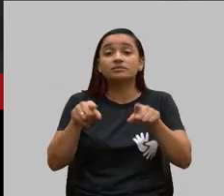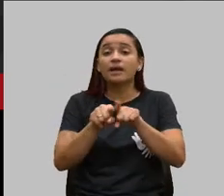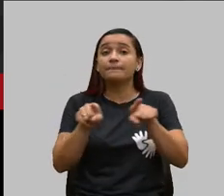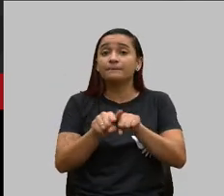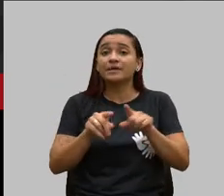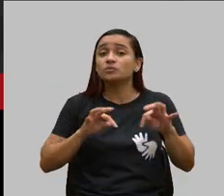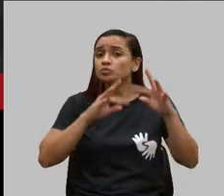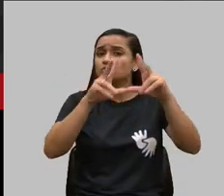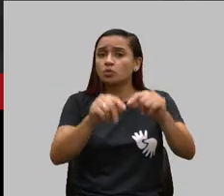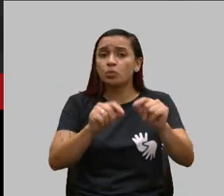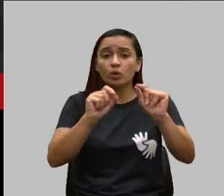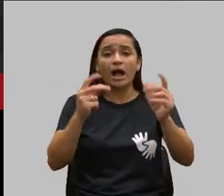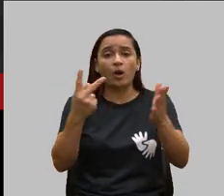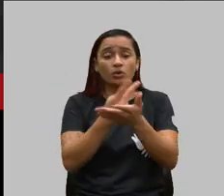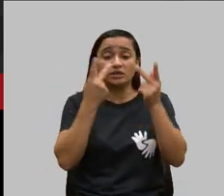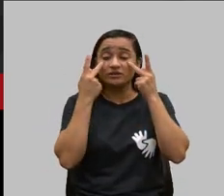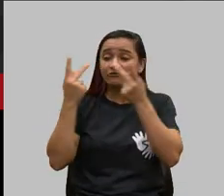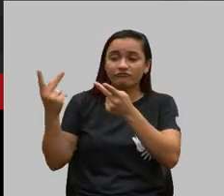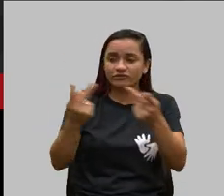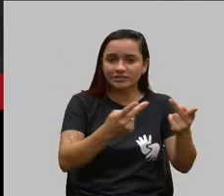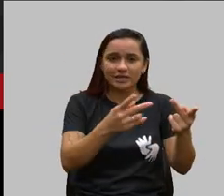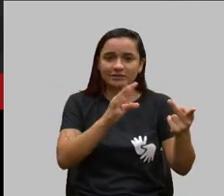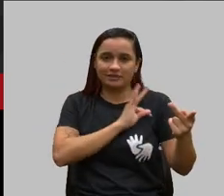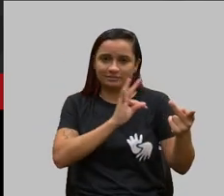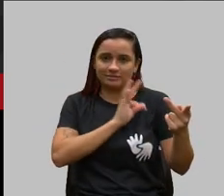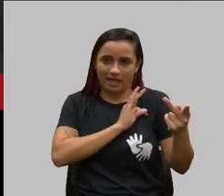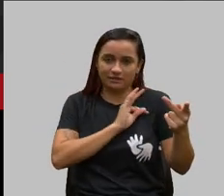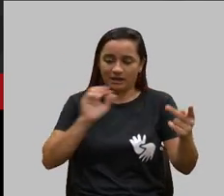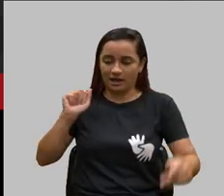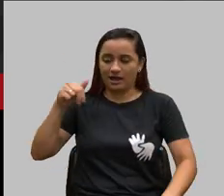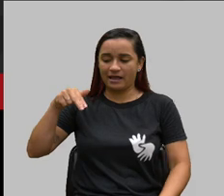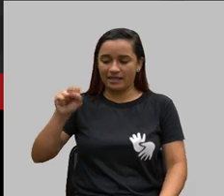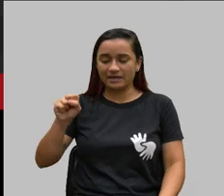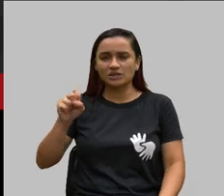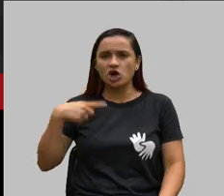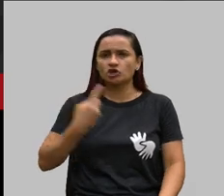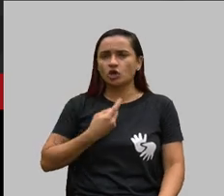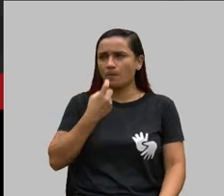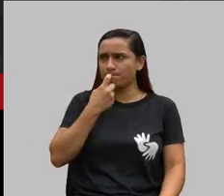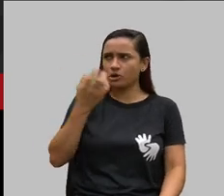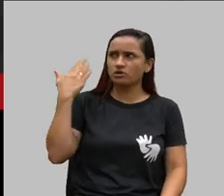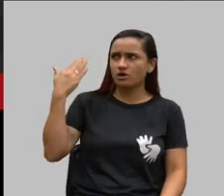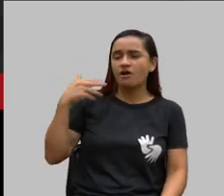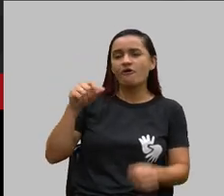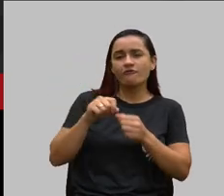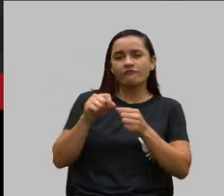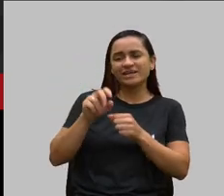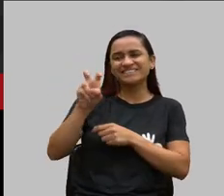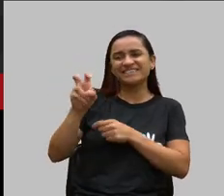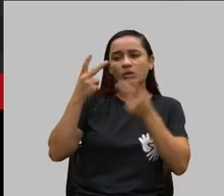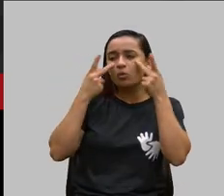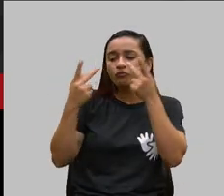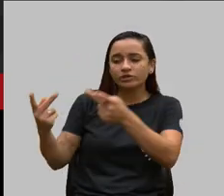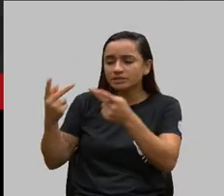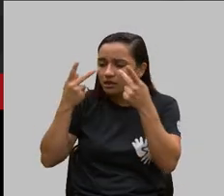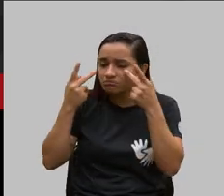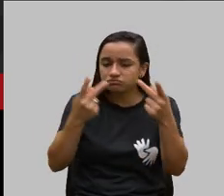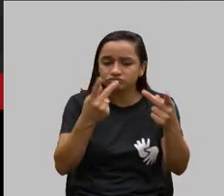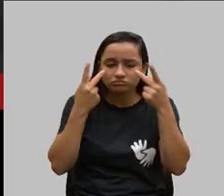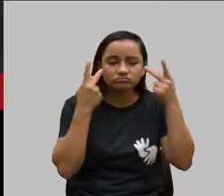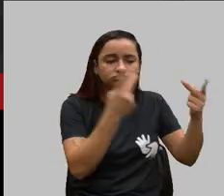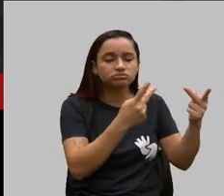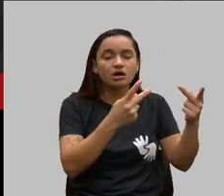visitas técnicas da ANS, a gente acabou de fazer umas cinco visitas em várias operadoras que tem como